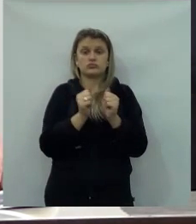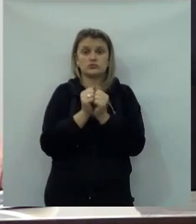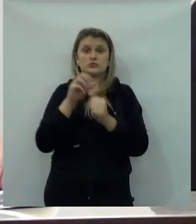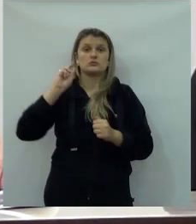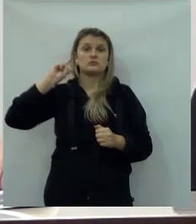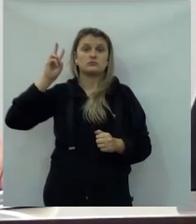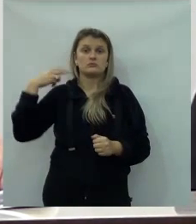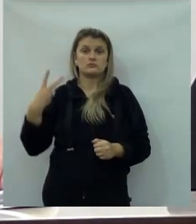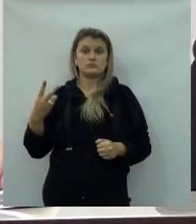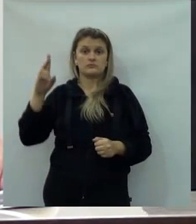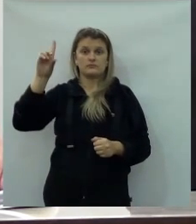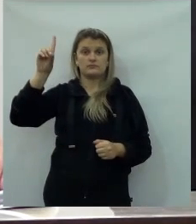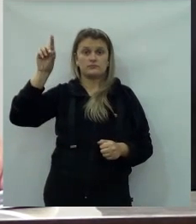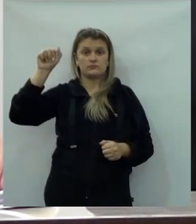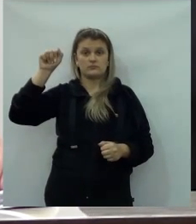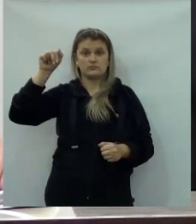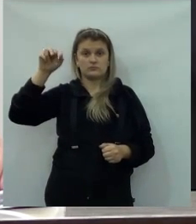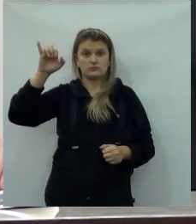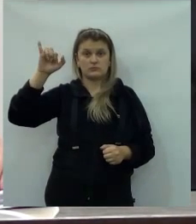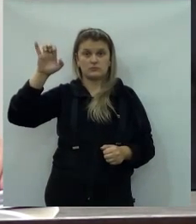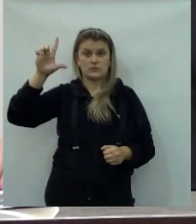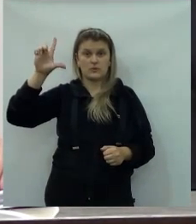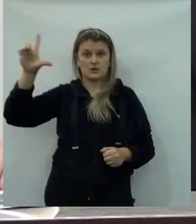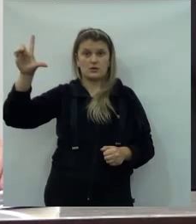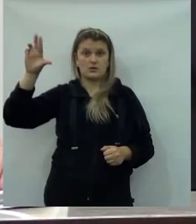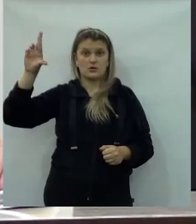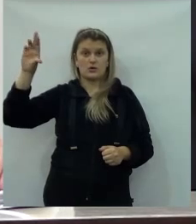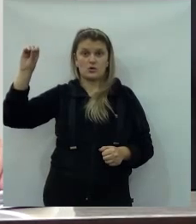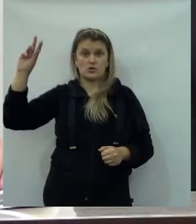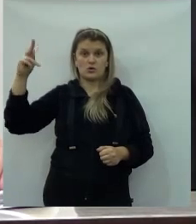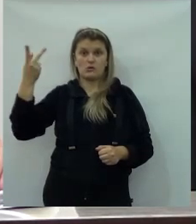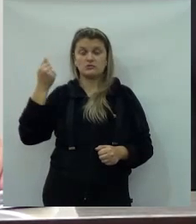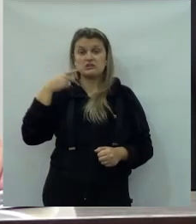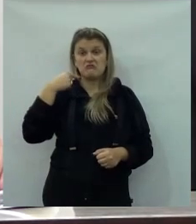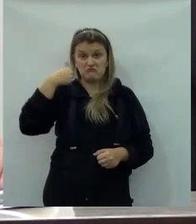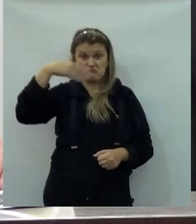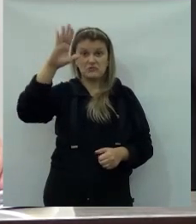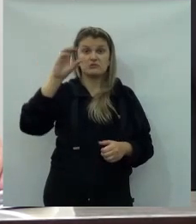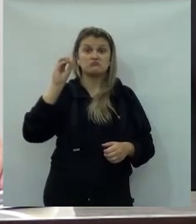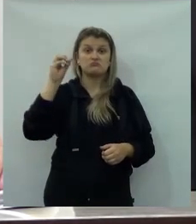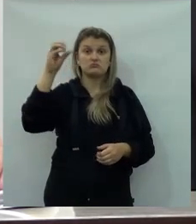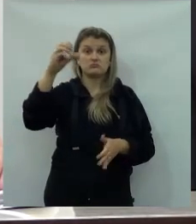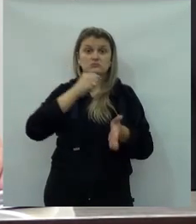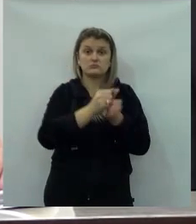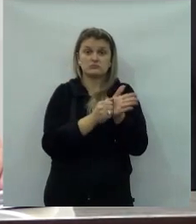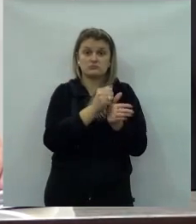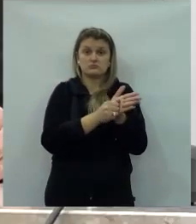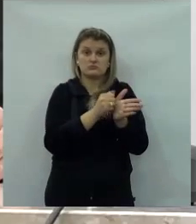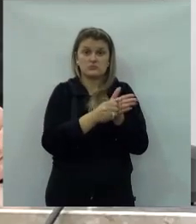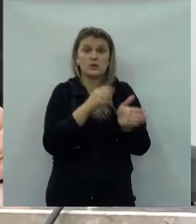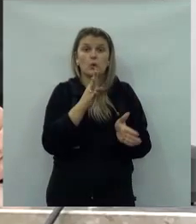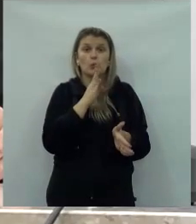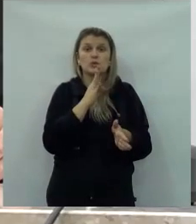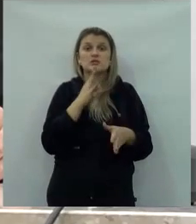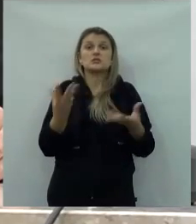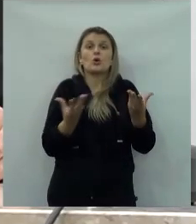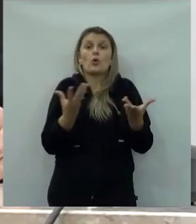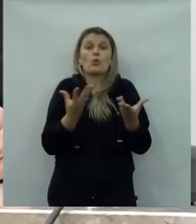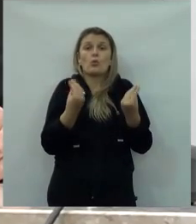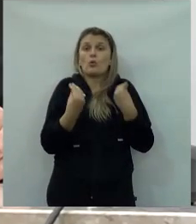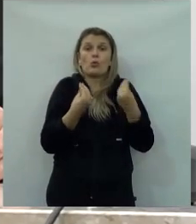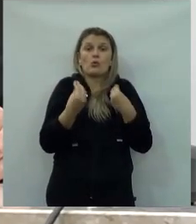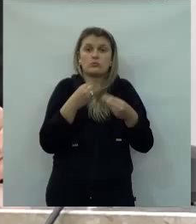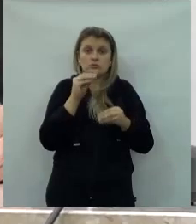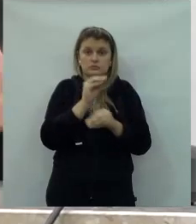e juntamente com o vereador Daniel Rocha, vão até Paranaguá ver como que é o tratamento, como que é feito. Se dar resultado,